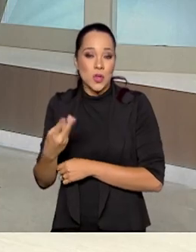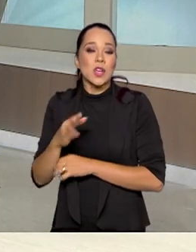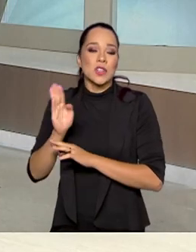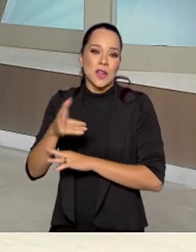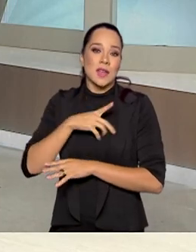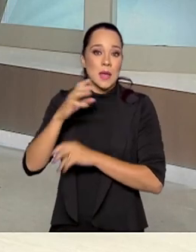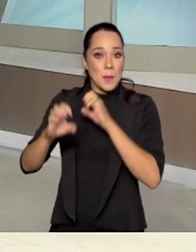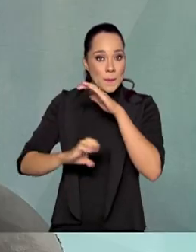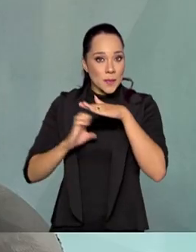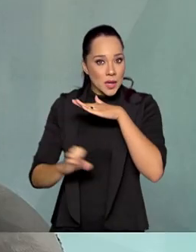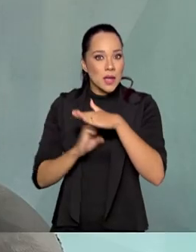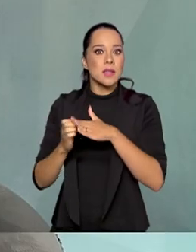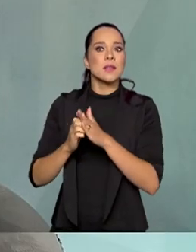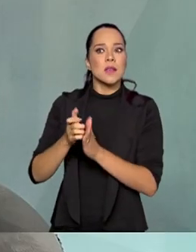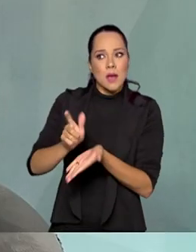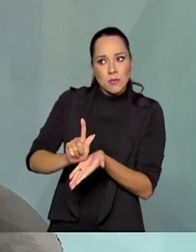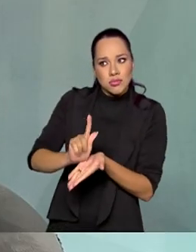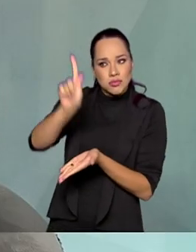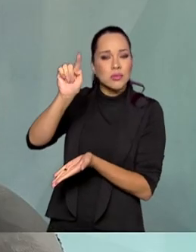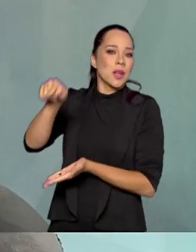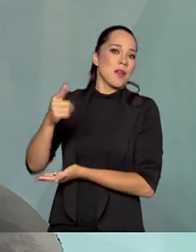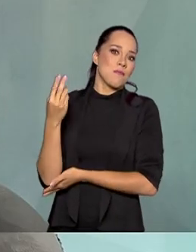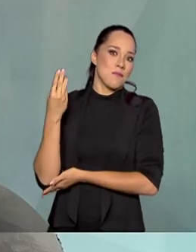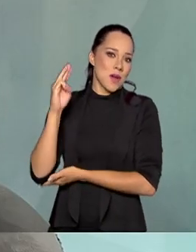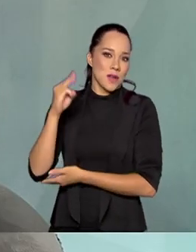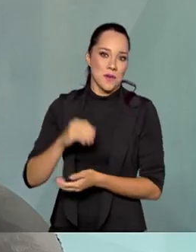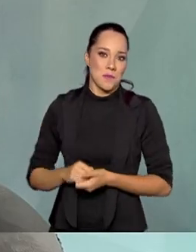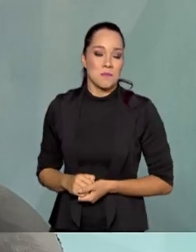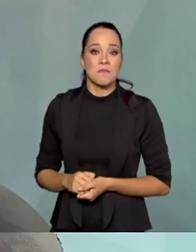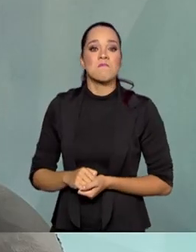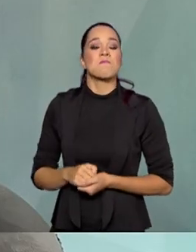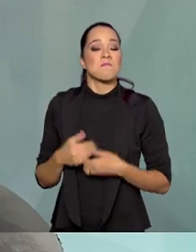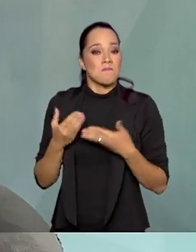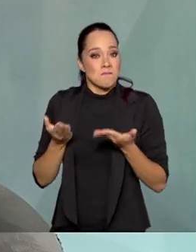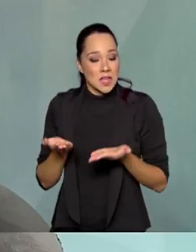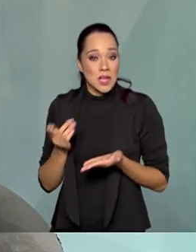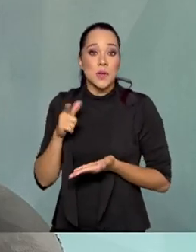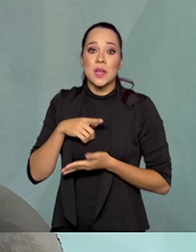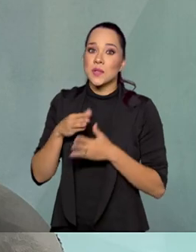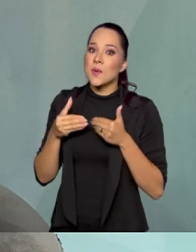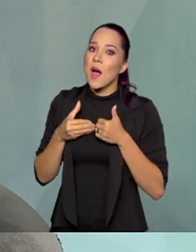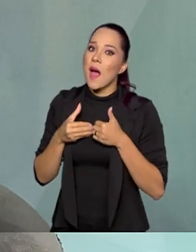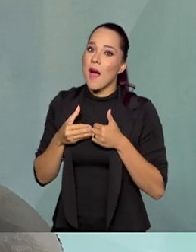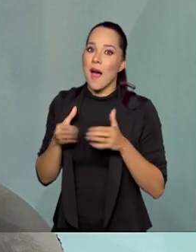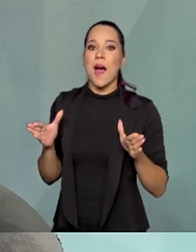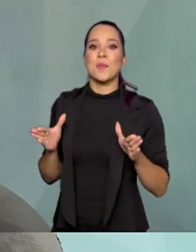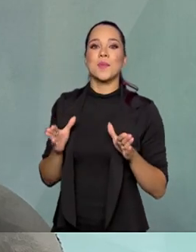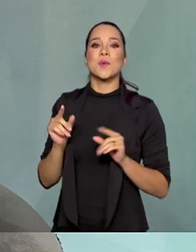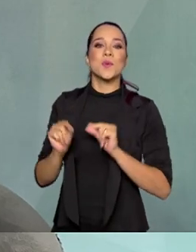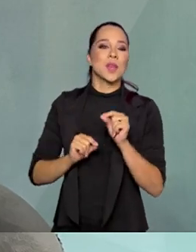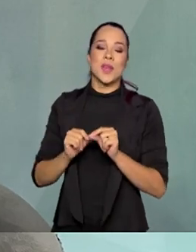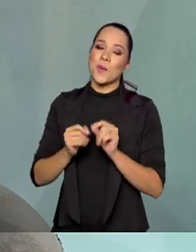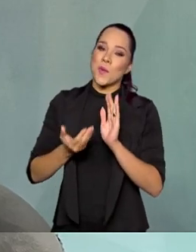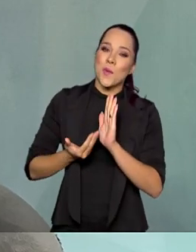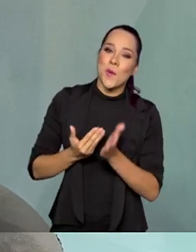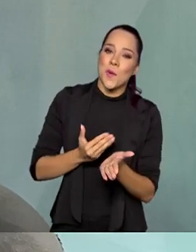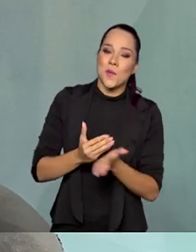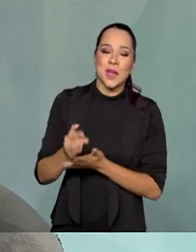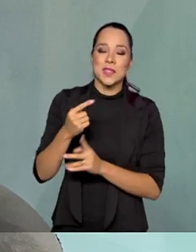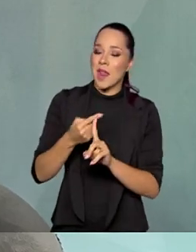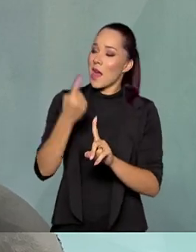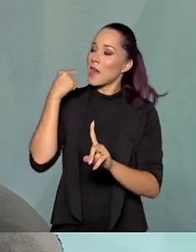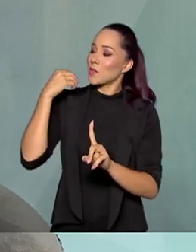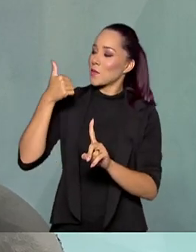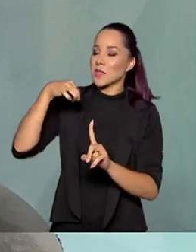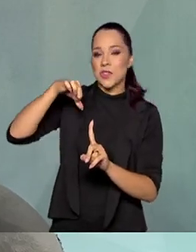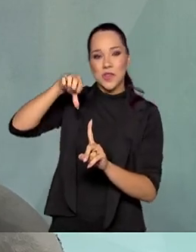Alcântara, fazendo lançamentos orbitais. Então, isso conclui assim, conclui não, abre o capítulo que nós queríamos lá dos anos